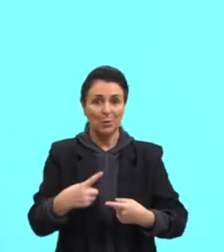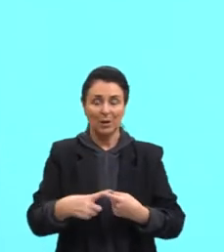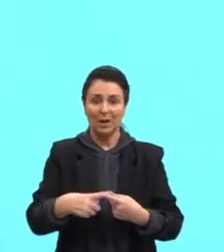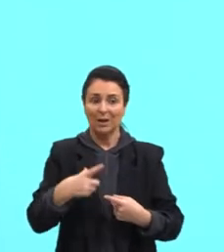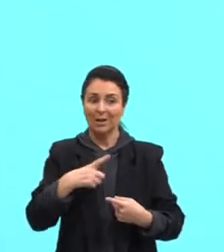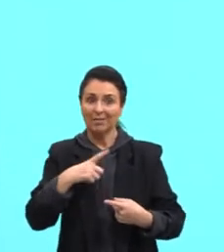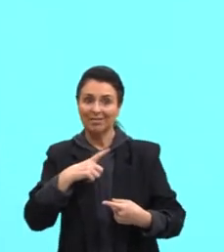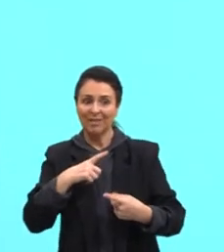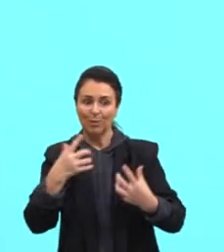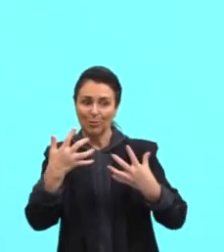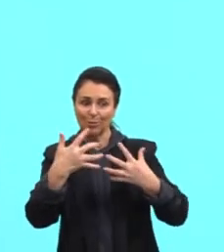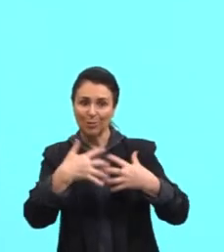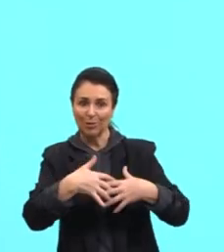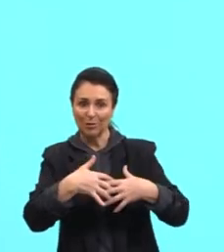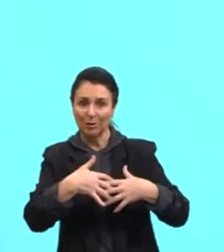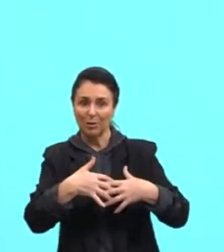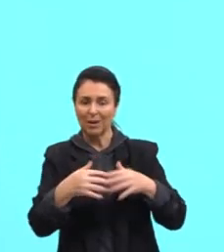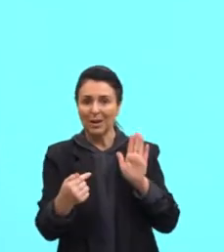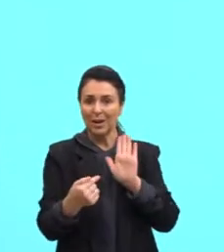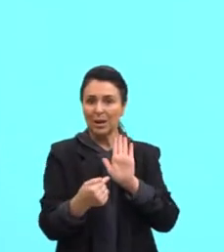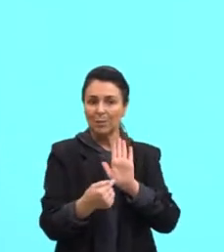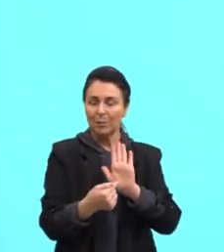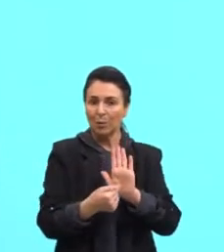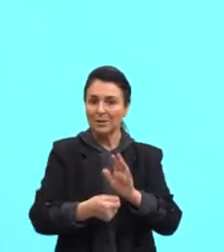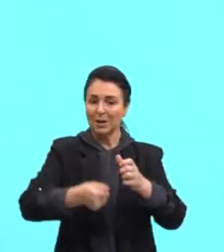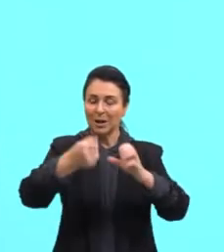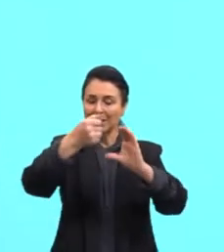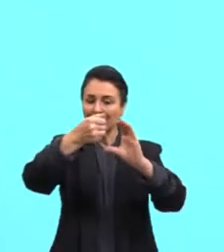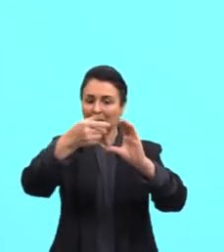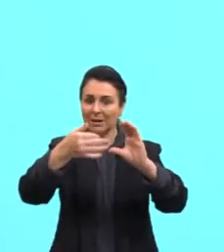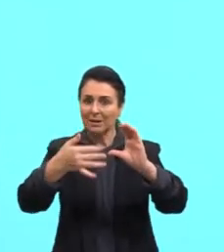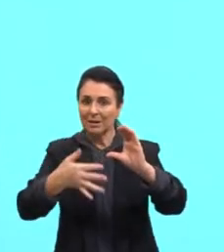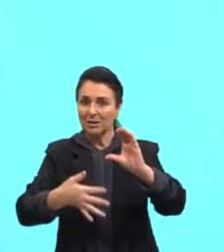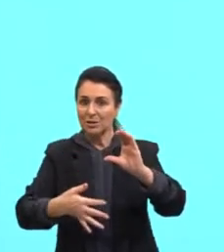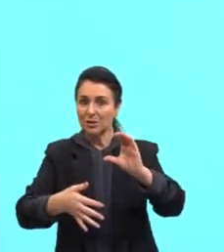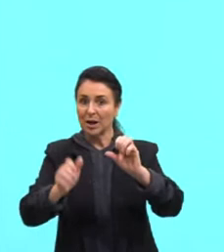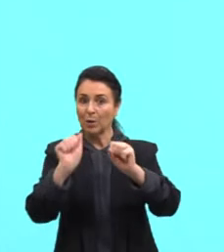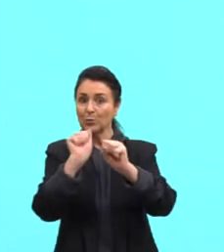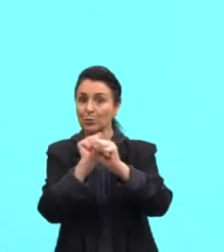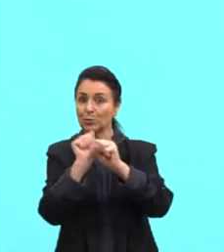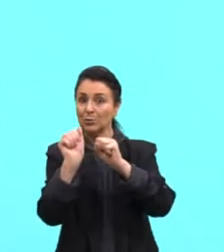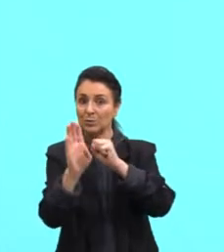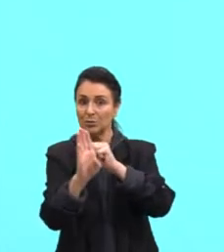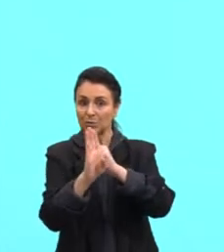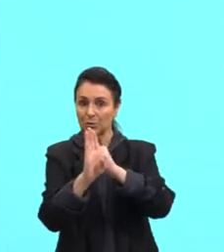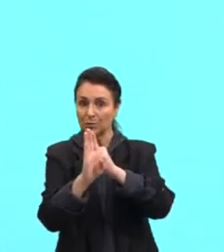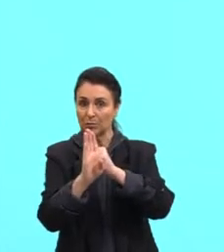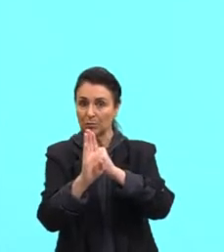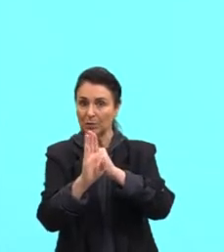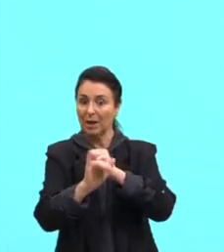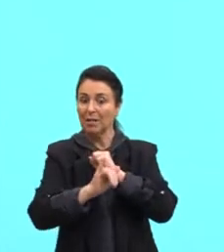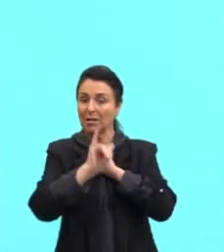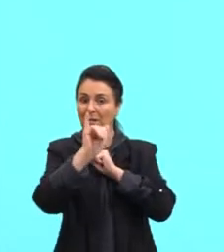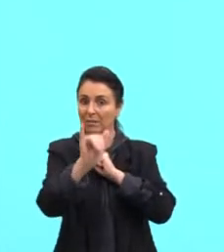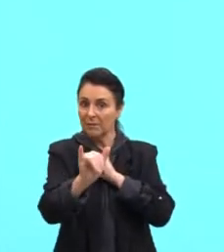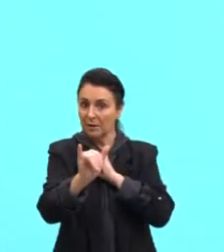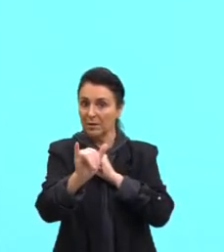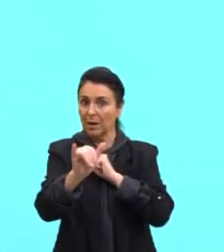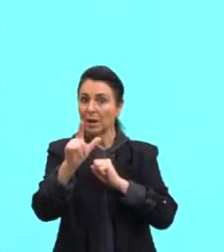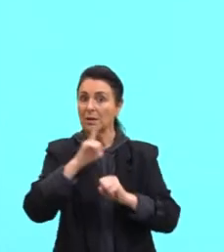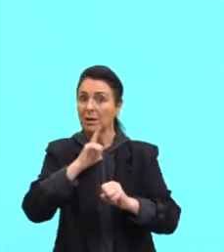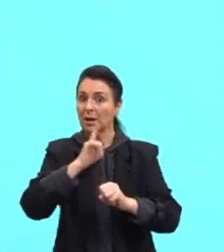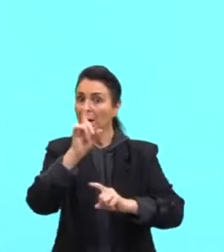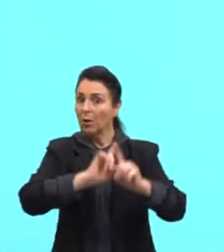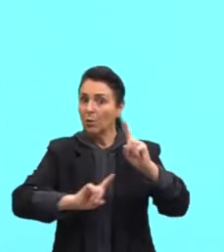função que ela especifica o substantivo. Ela determina que algo importante está sendo colocado ali no texto.